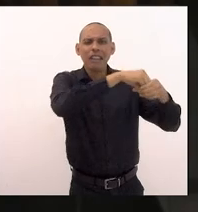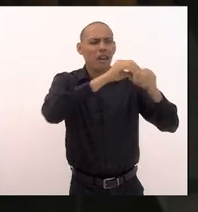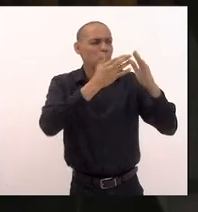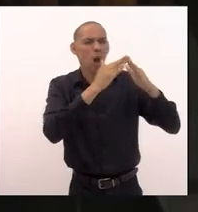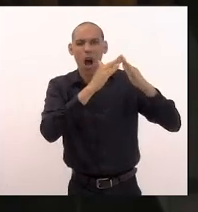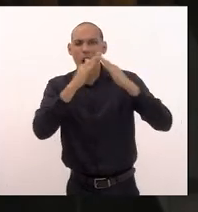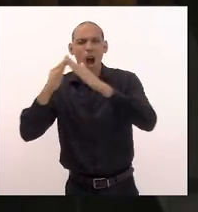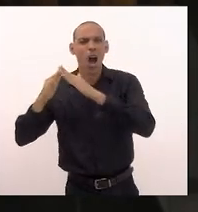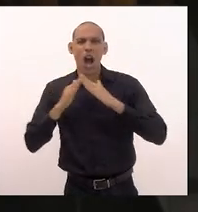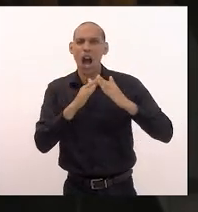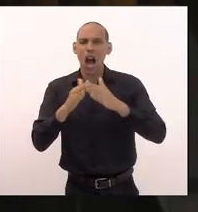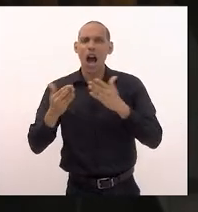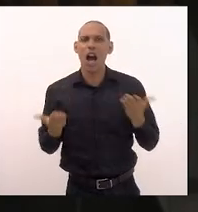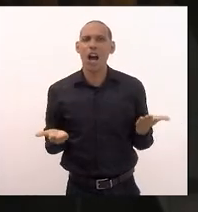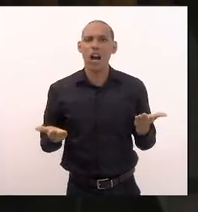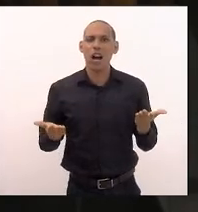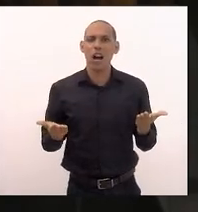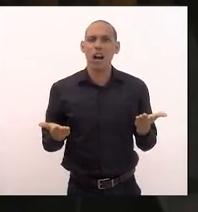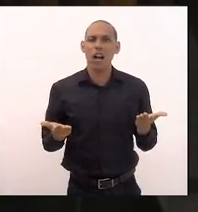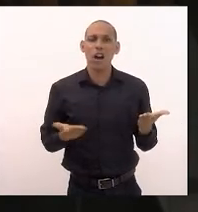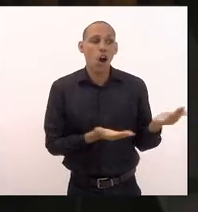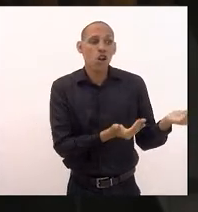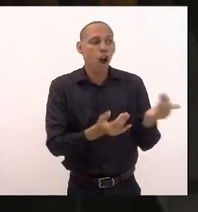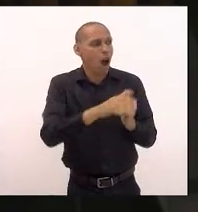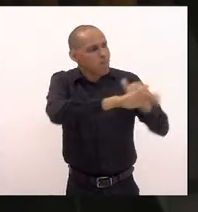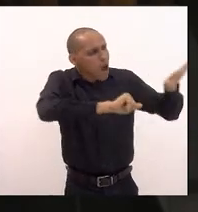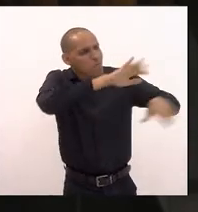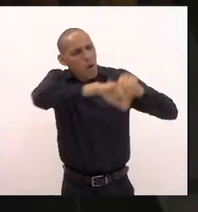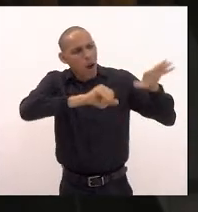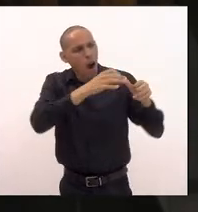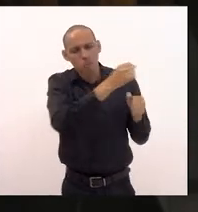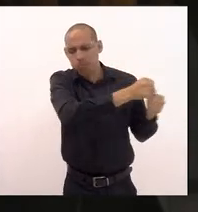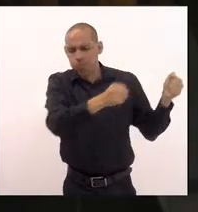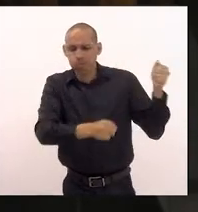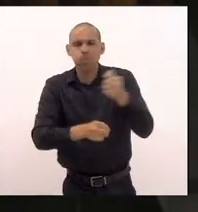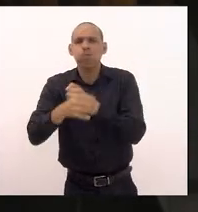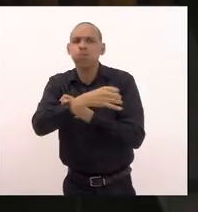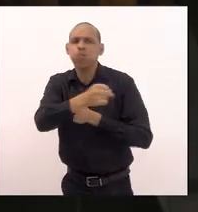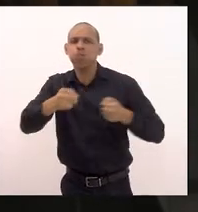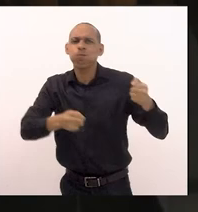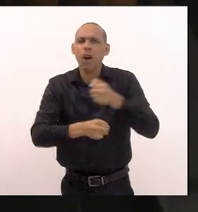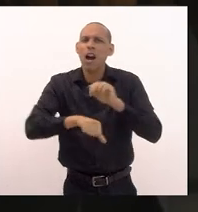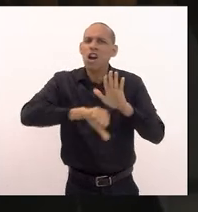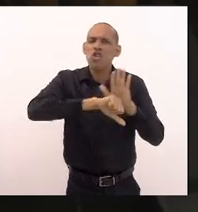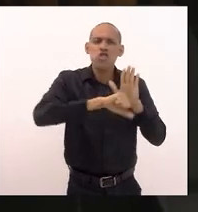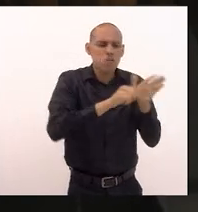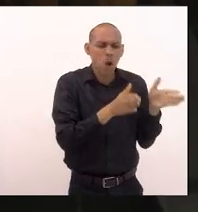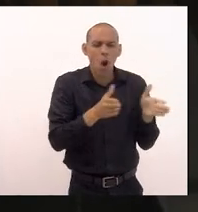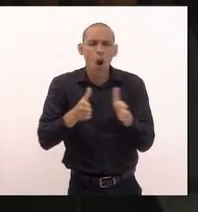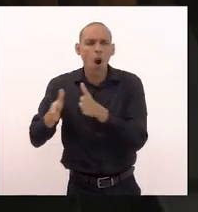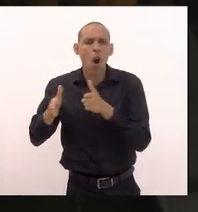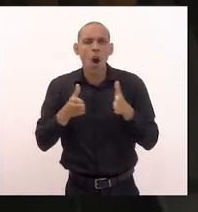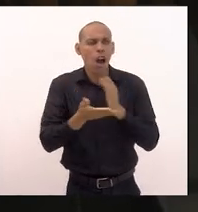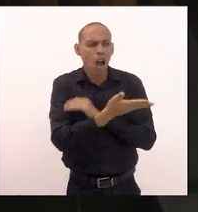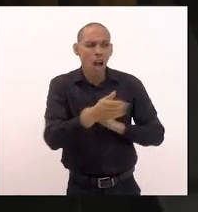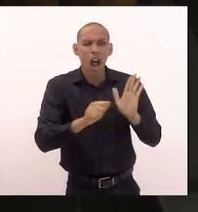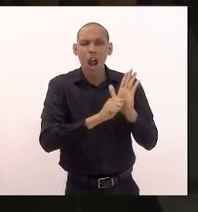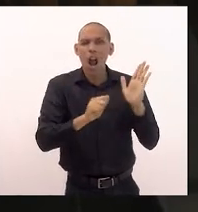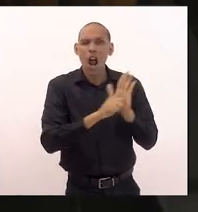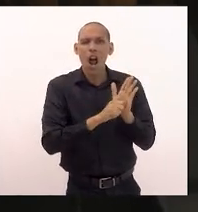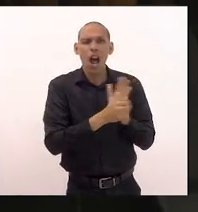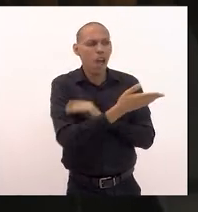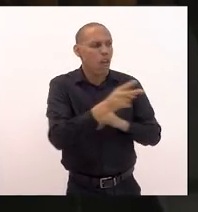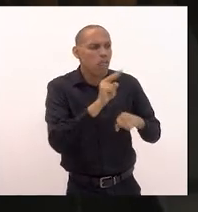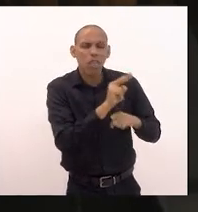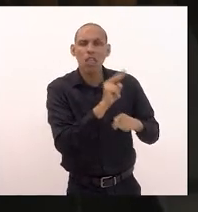cooptaram milhares e milhares de jovens para o crime organizado que dizimaram vidas com a droga são esses mesmos que defendem